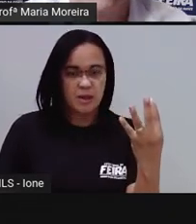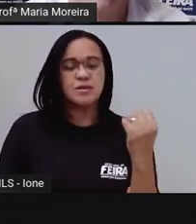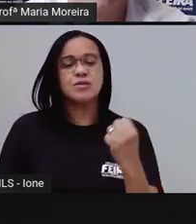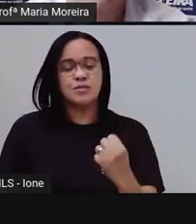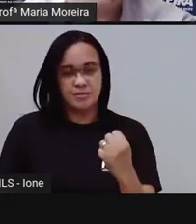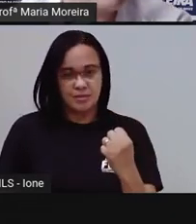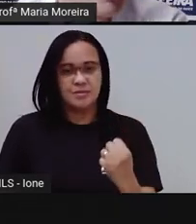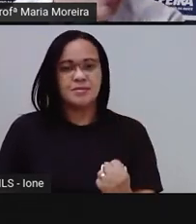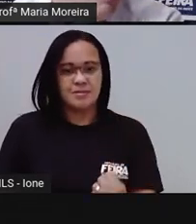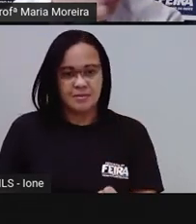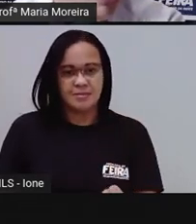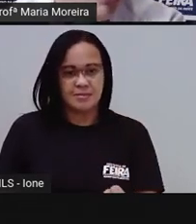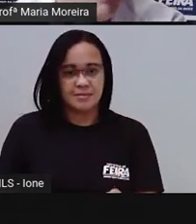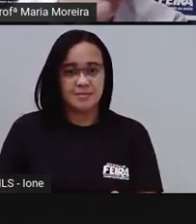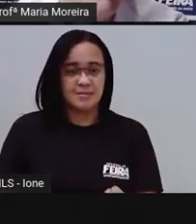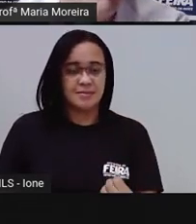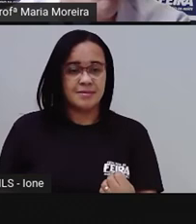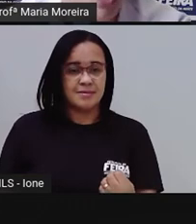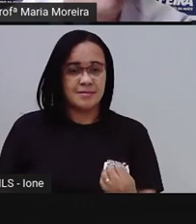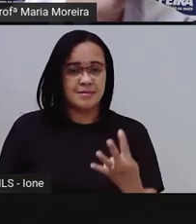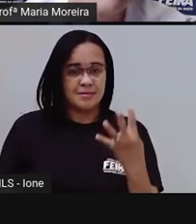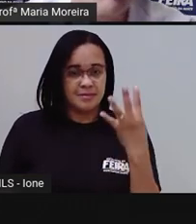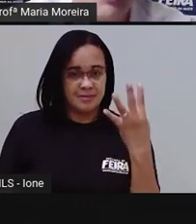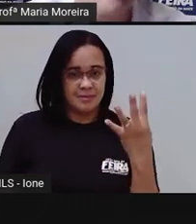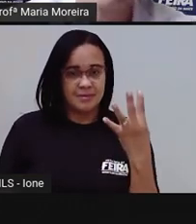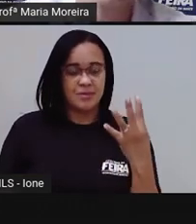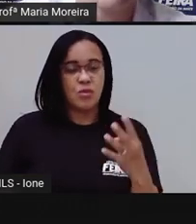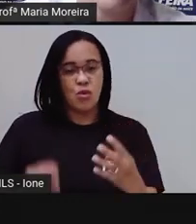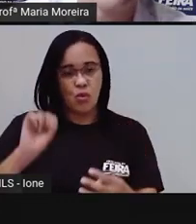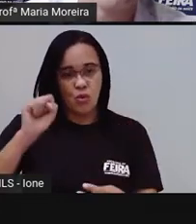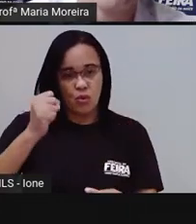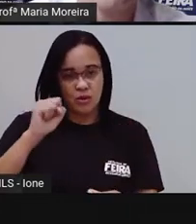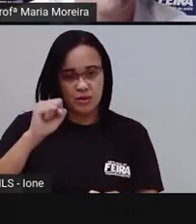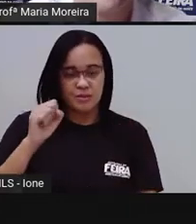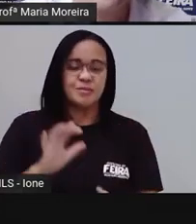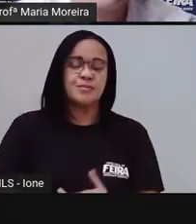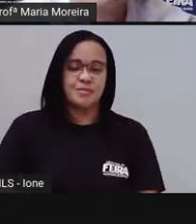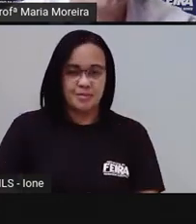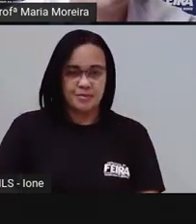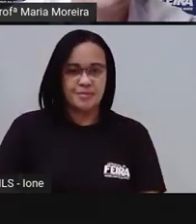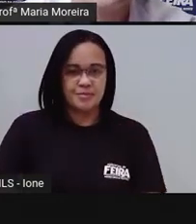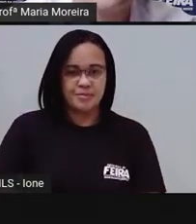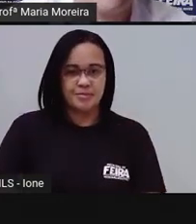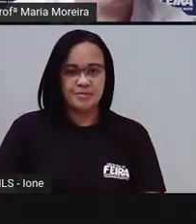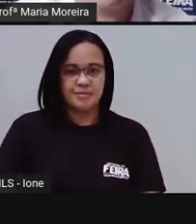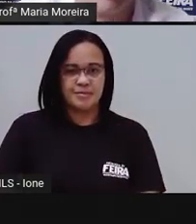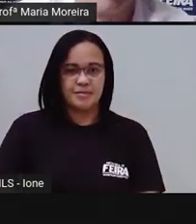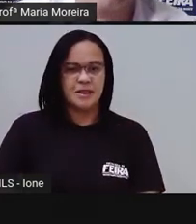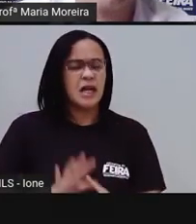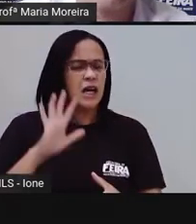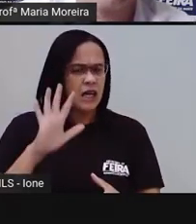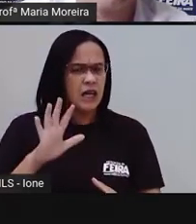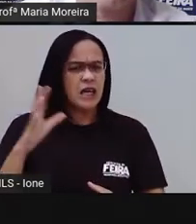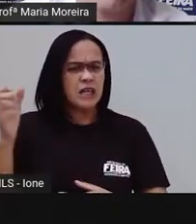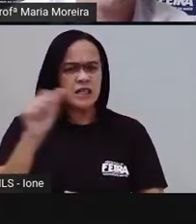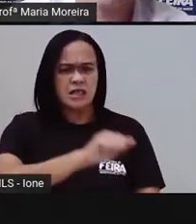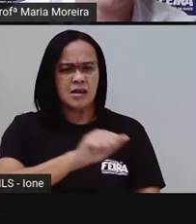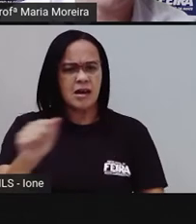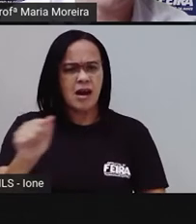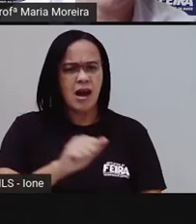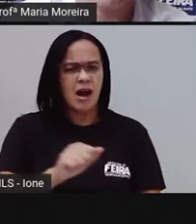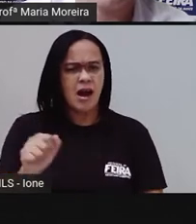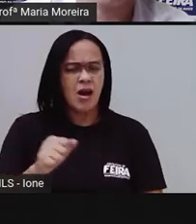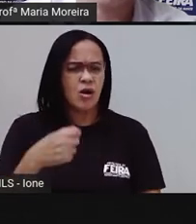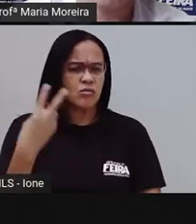quatro. Já temos aqui, ó. Quatro mais quatro. Não é isso? Vamos lá. E se fossem três carros? Vamos lá?